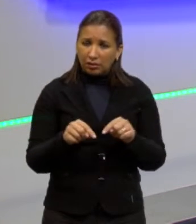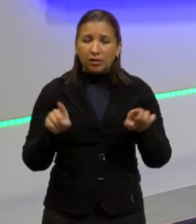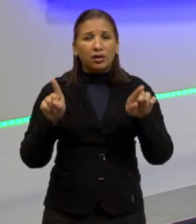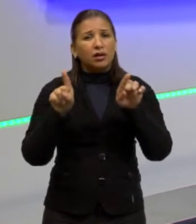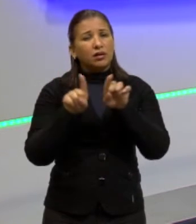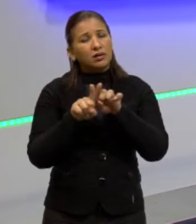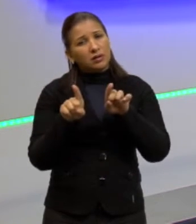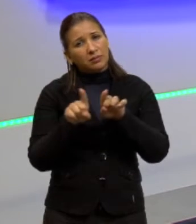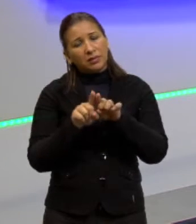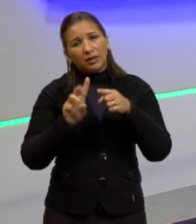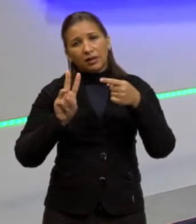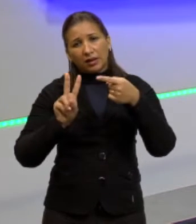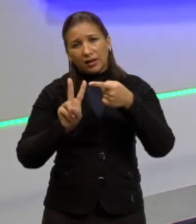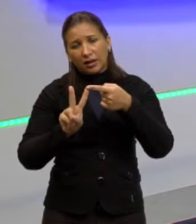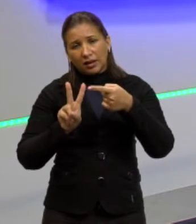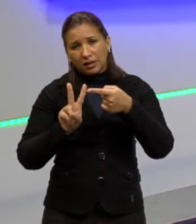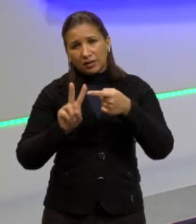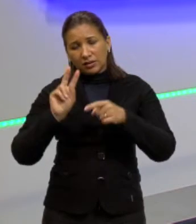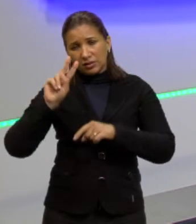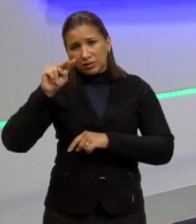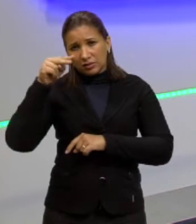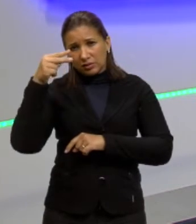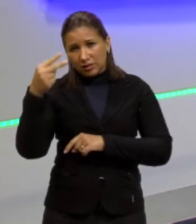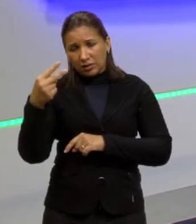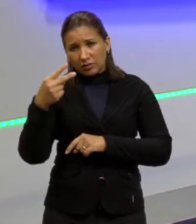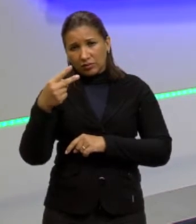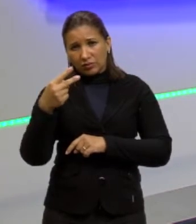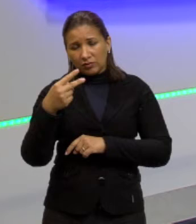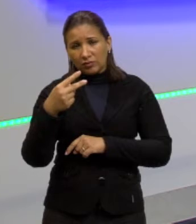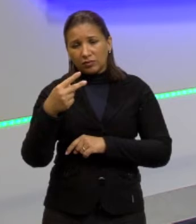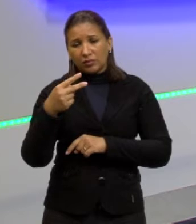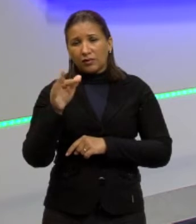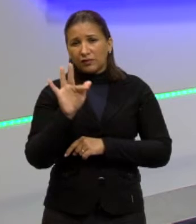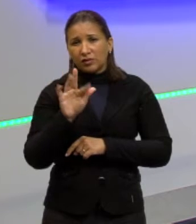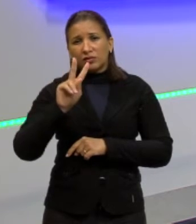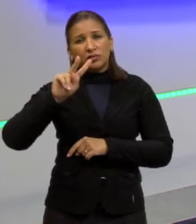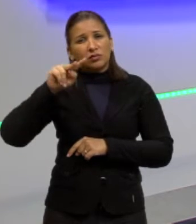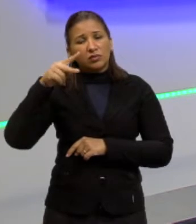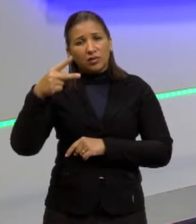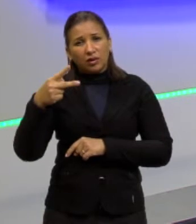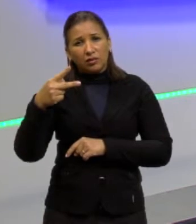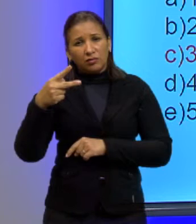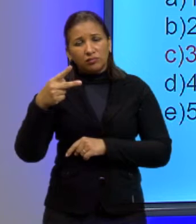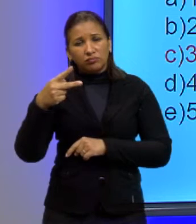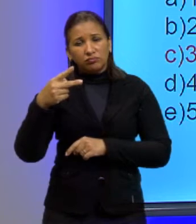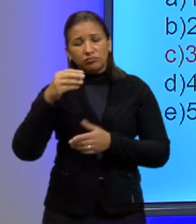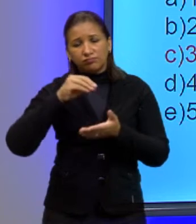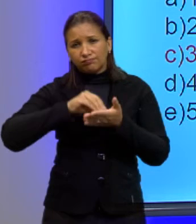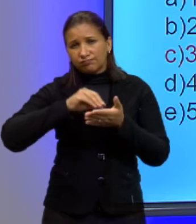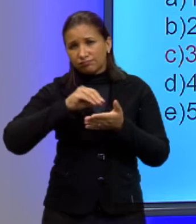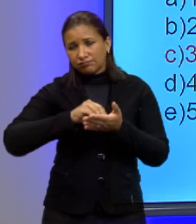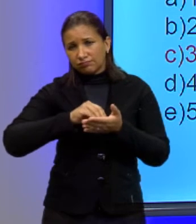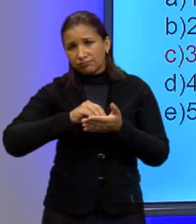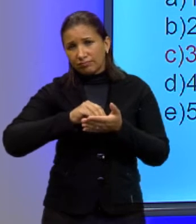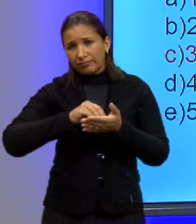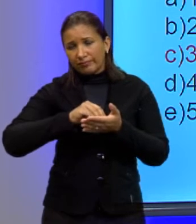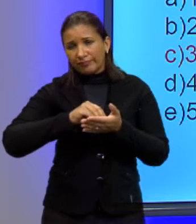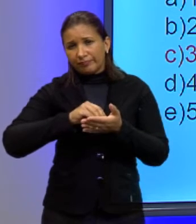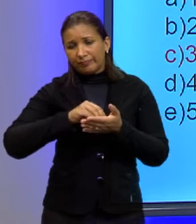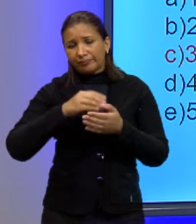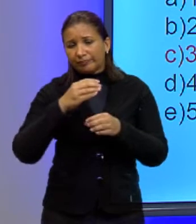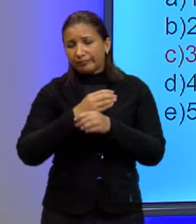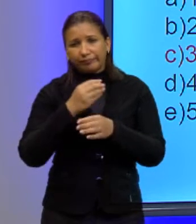e raiz de segundo grau, da função de segundo grau incompleta. Então, pouca coisa. O que nós